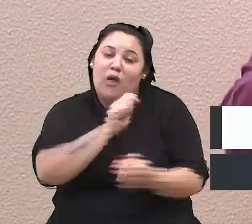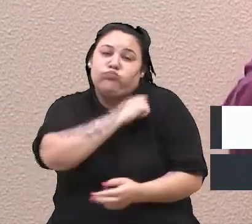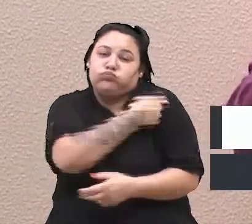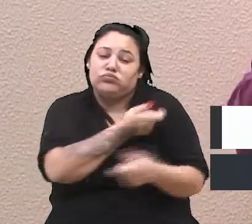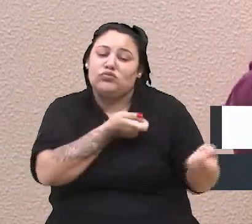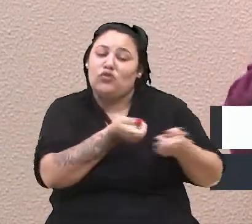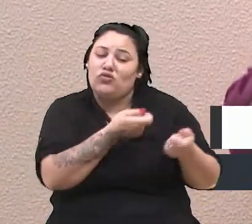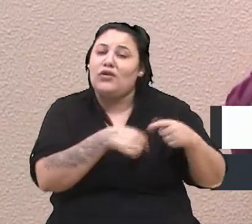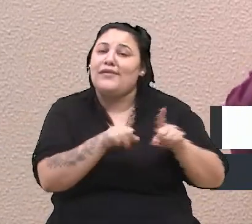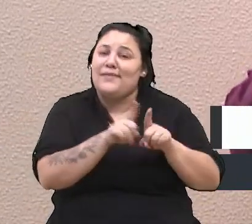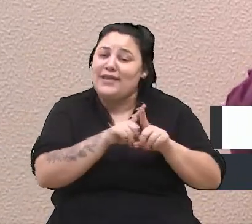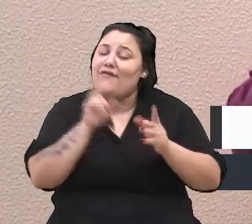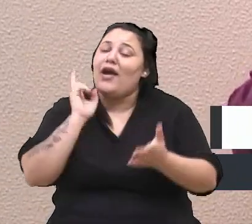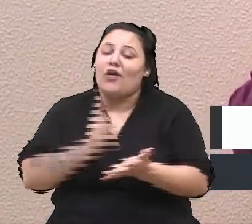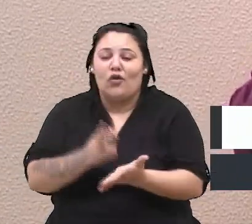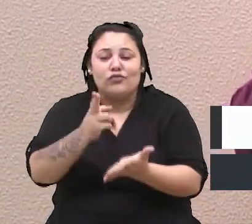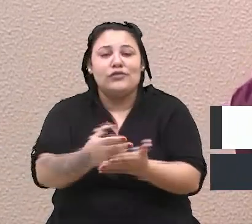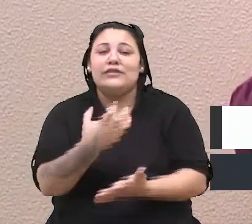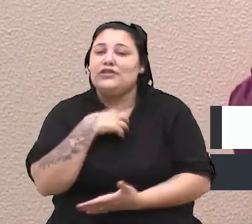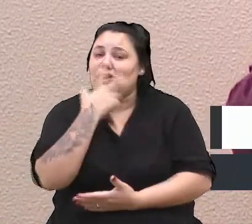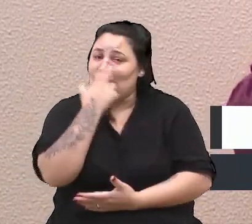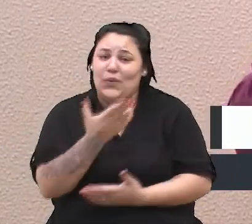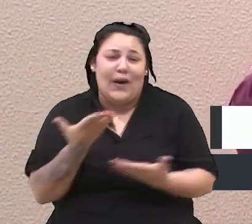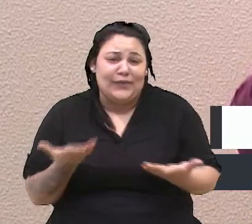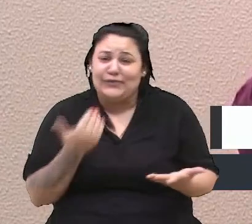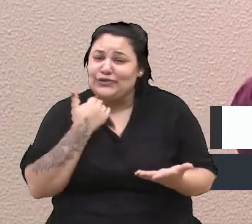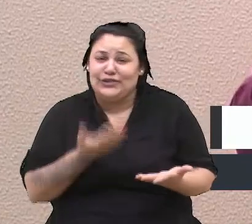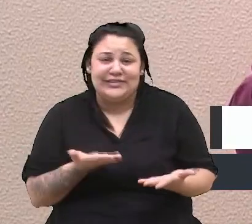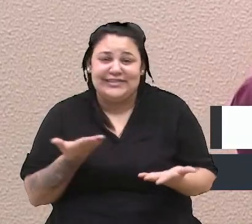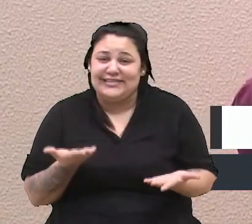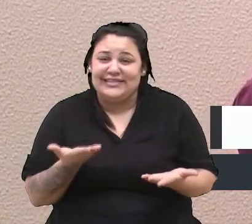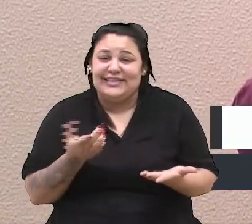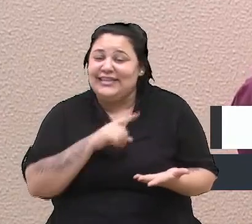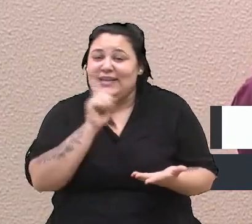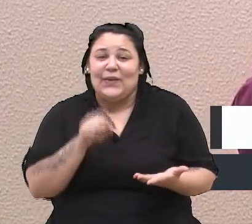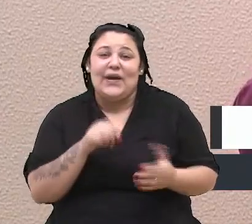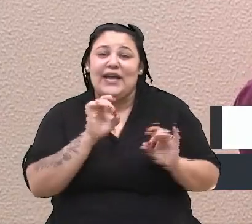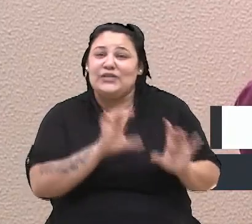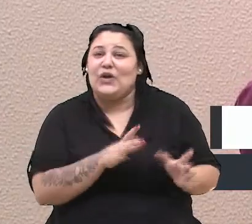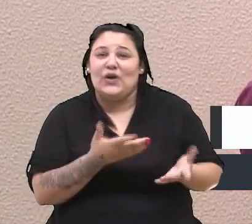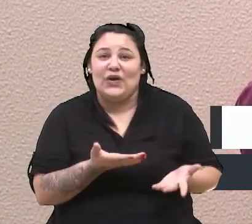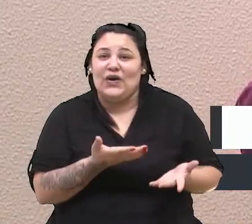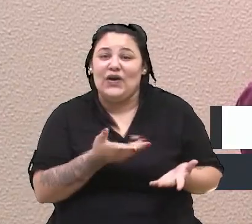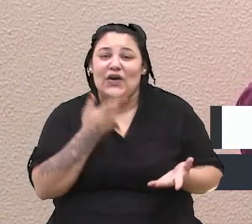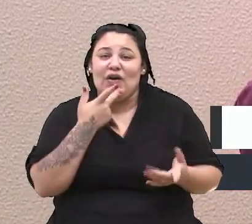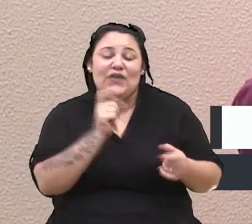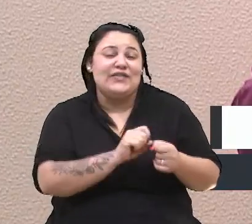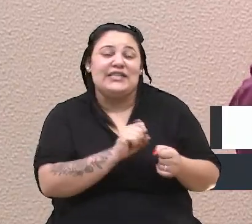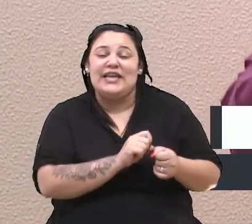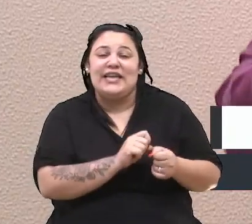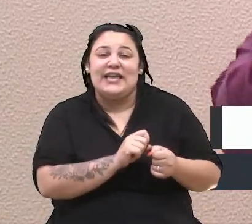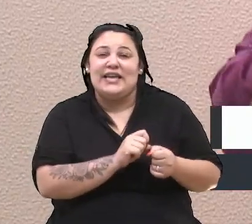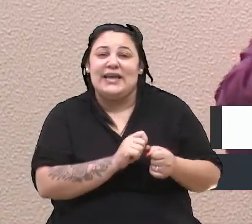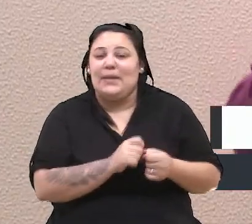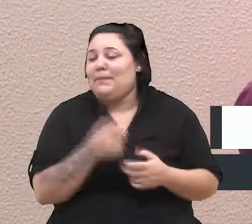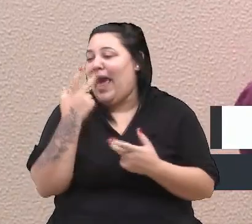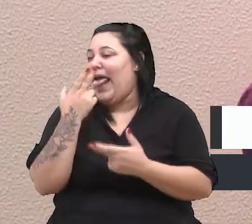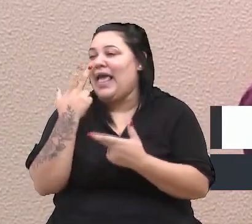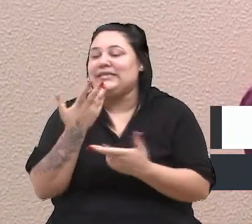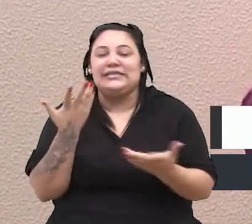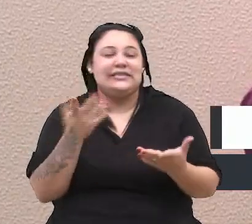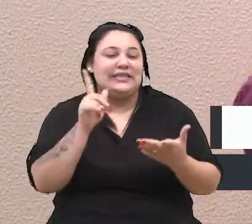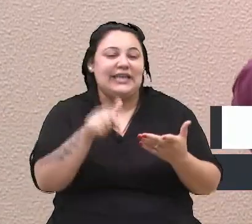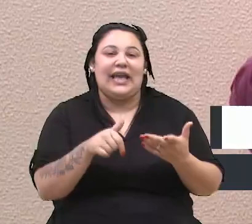então vai continuar como está praticamente. Não é aqui a gente fazer, parece a questão de